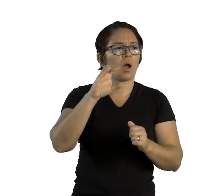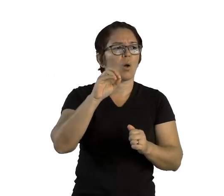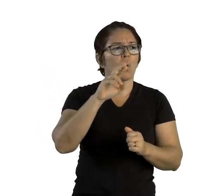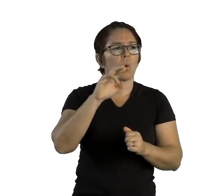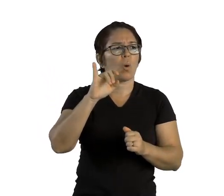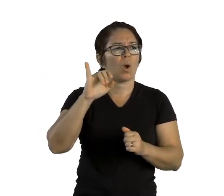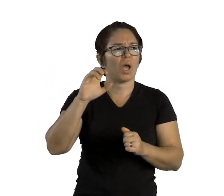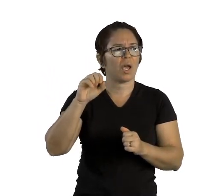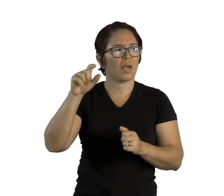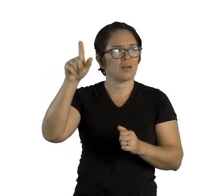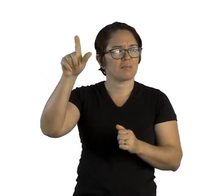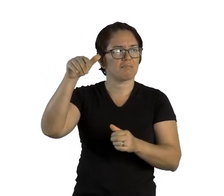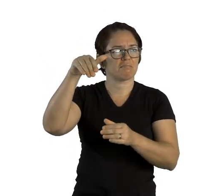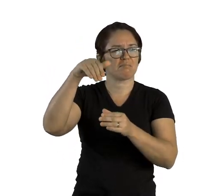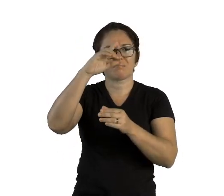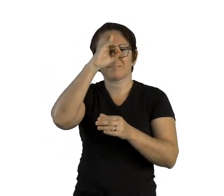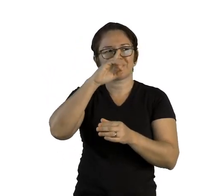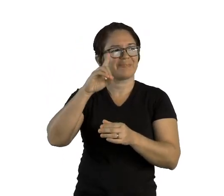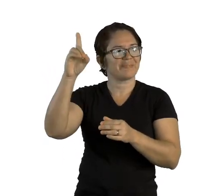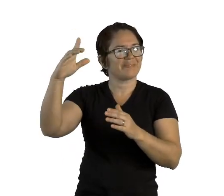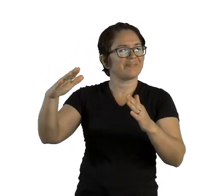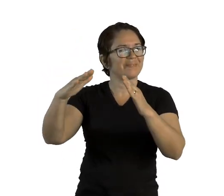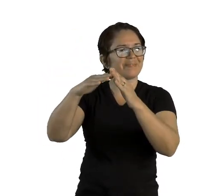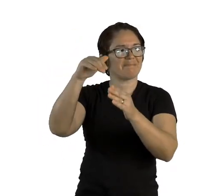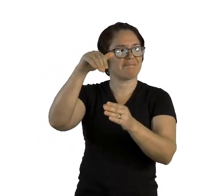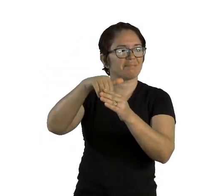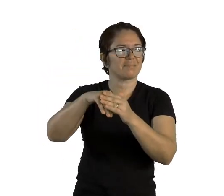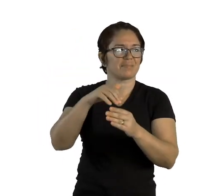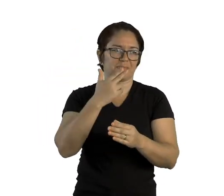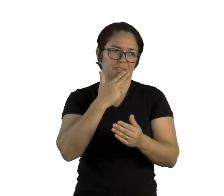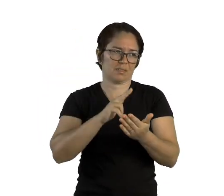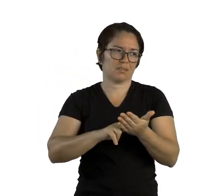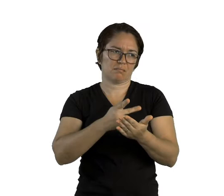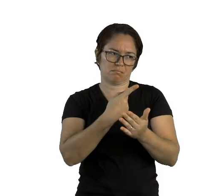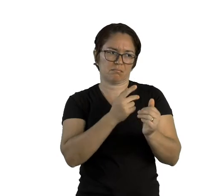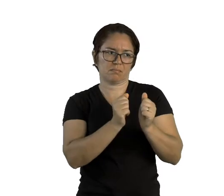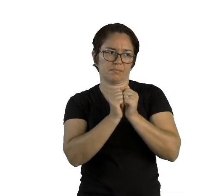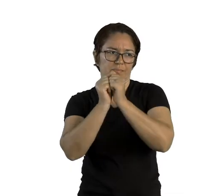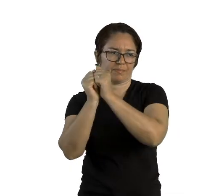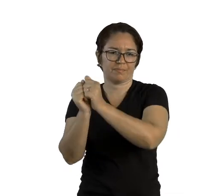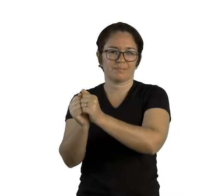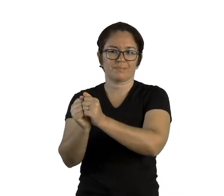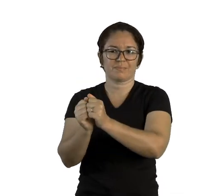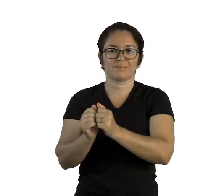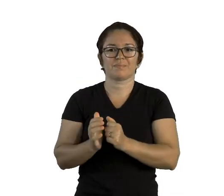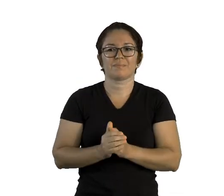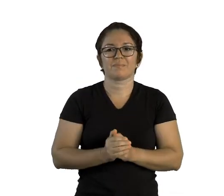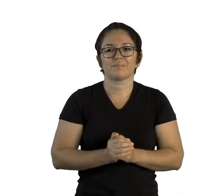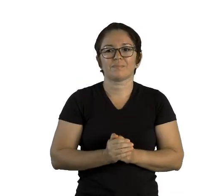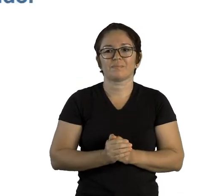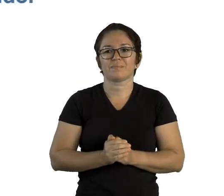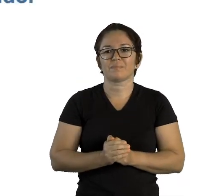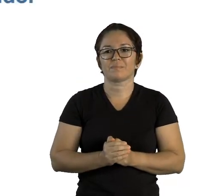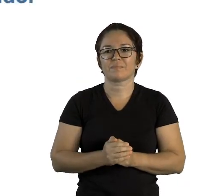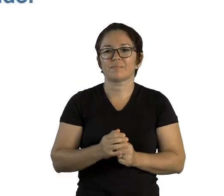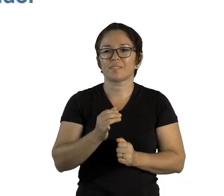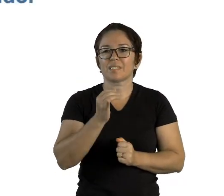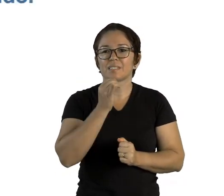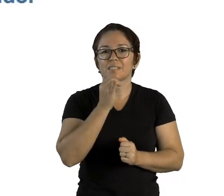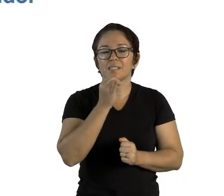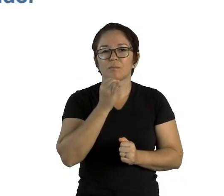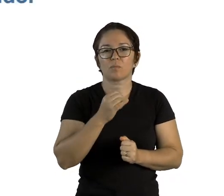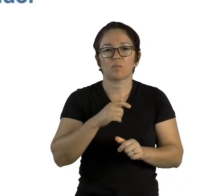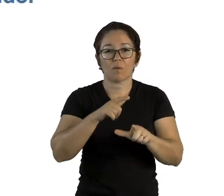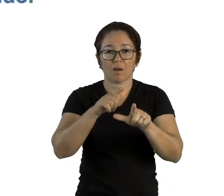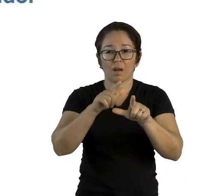Para conhecer um pouco mais, deixo aqui uma dica de leitura. O livro Carteiro Chegou conta a alegria dos